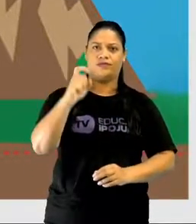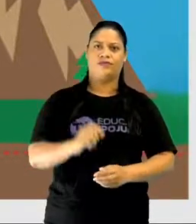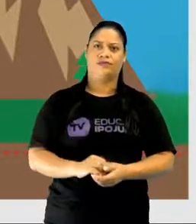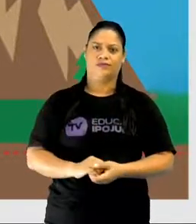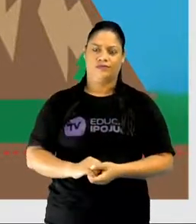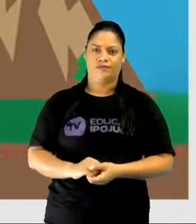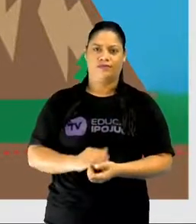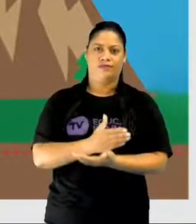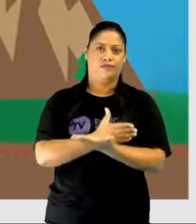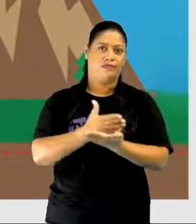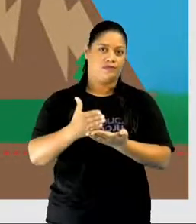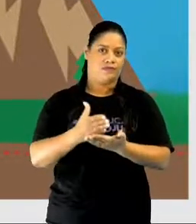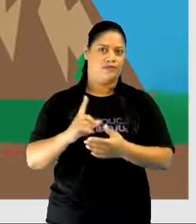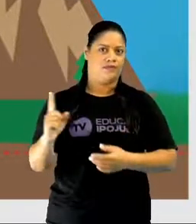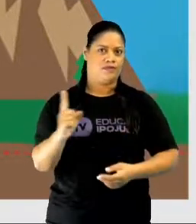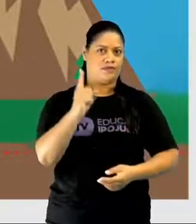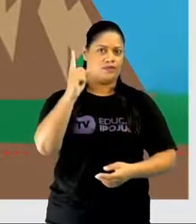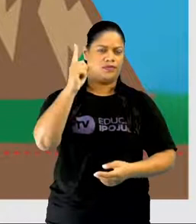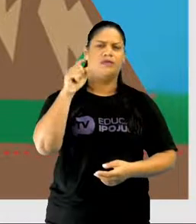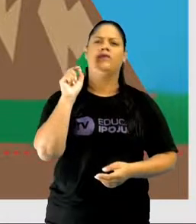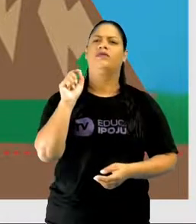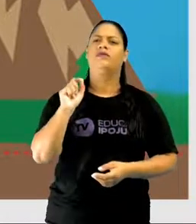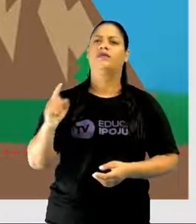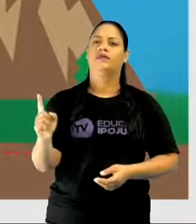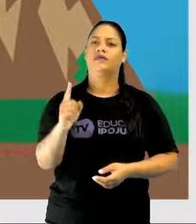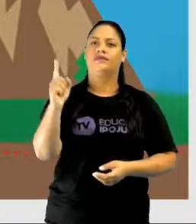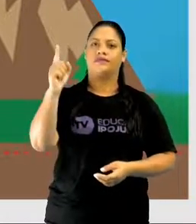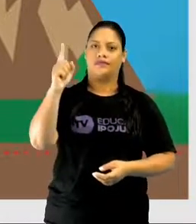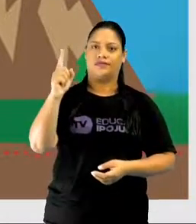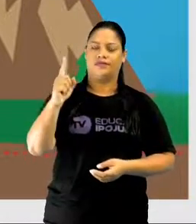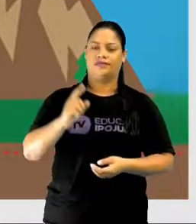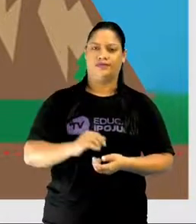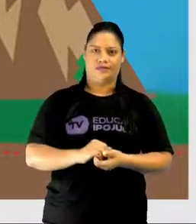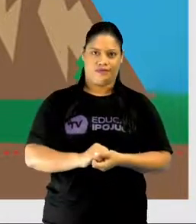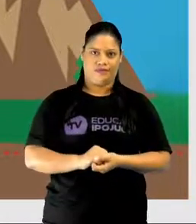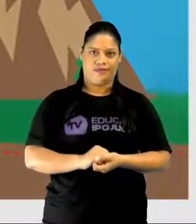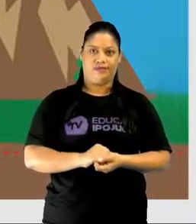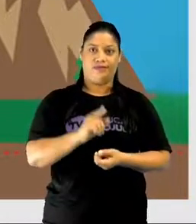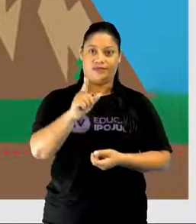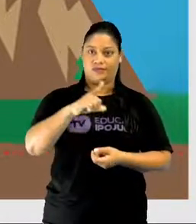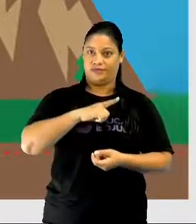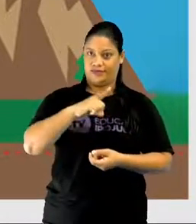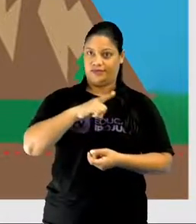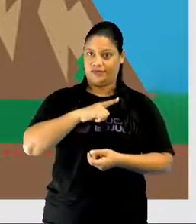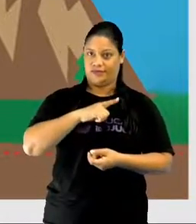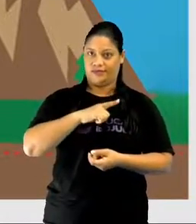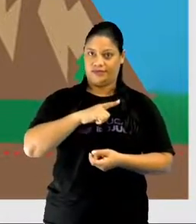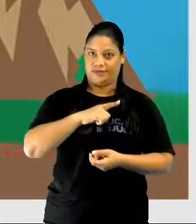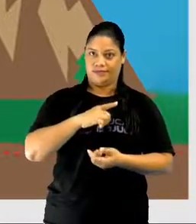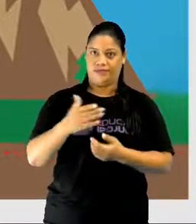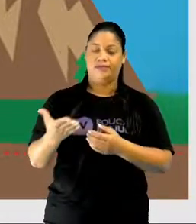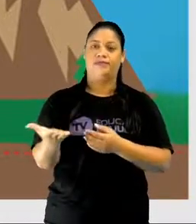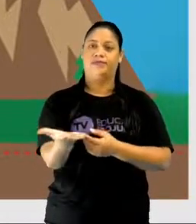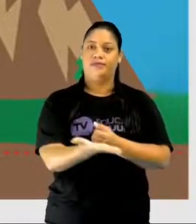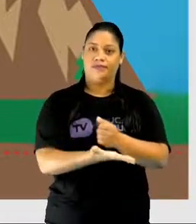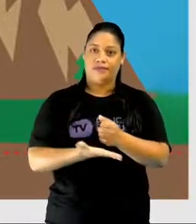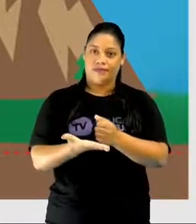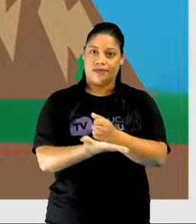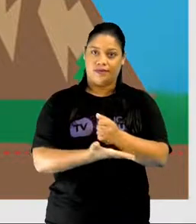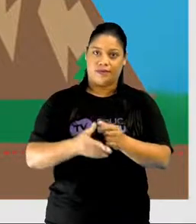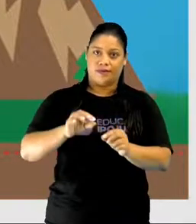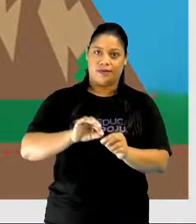Vou começar por altura. O que é altura? É a medida que você tem da base de um corpo